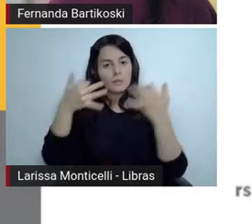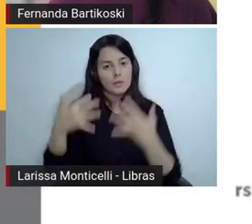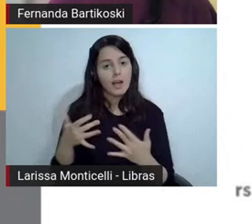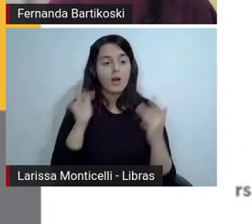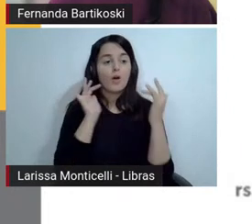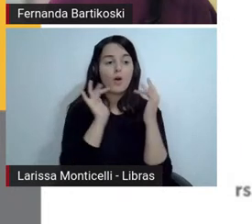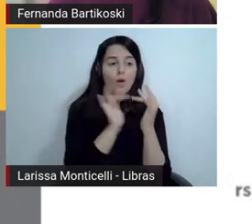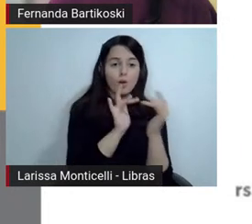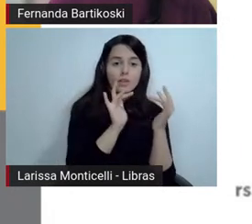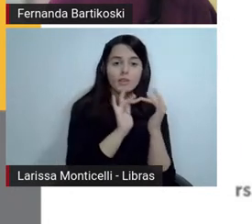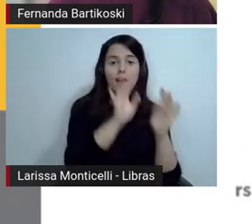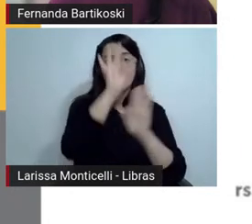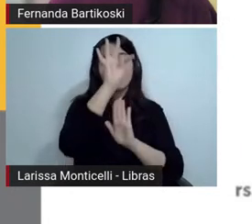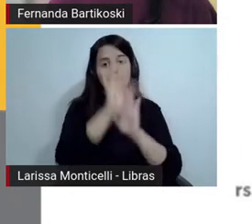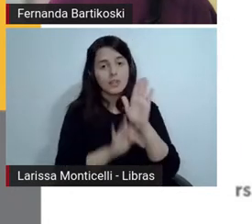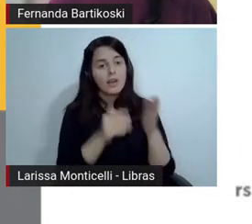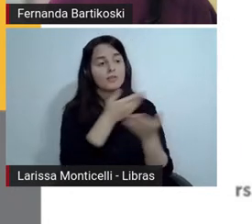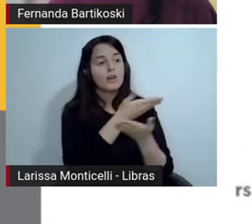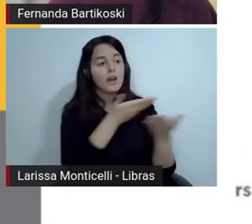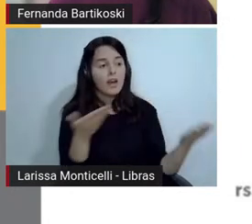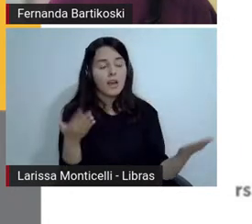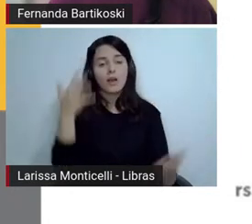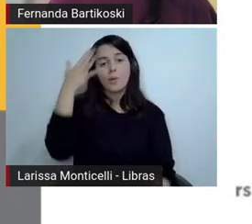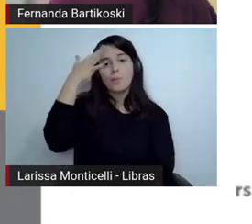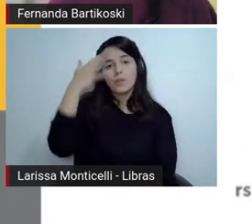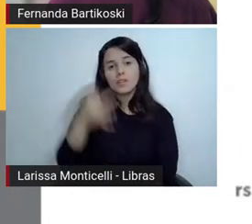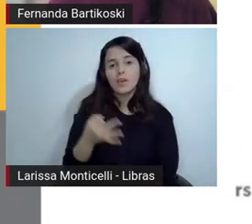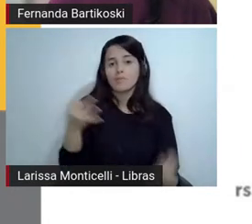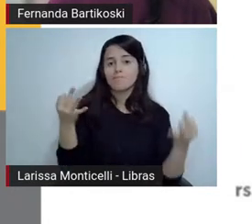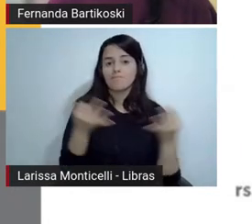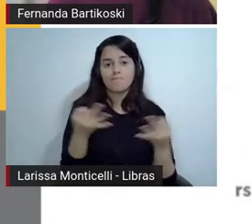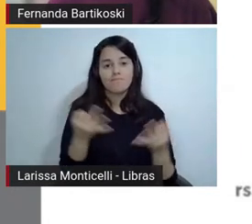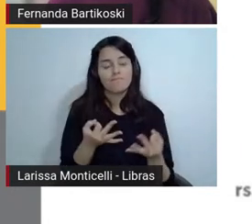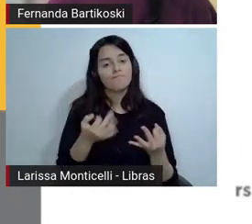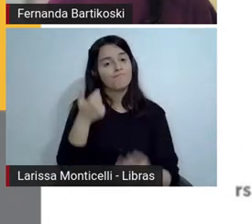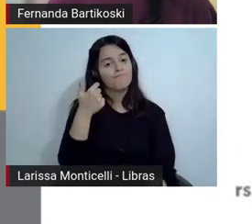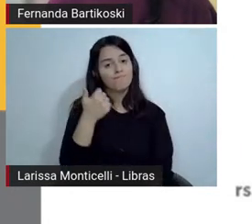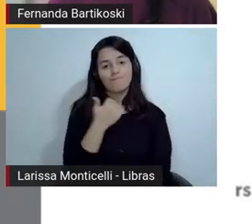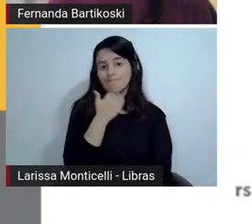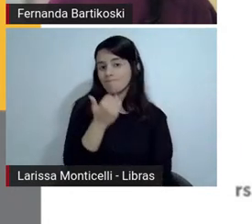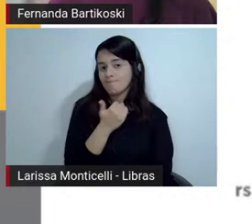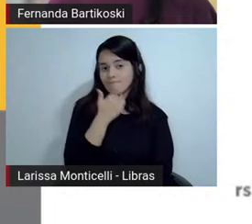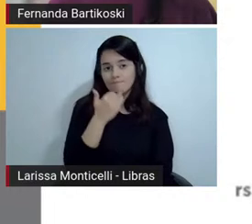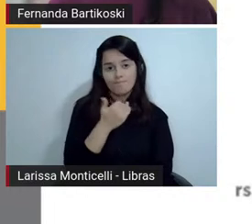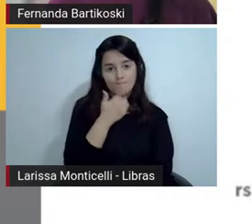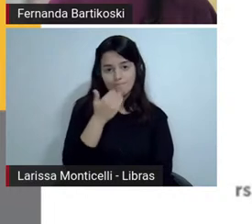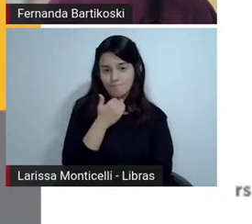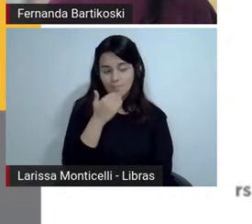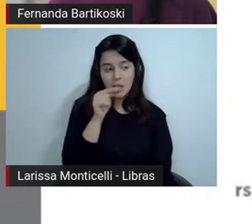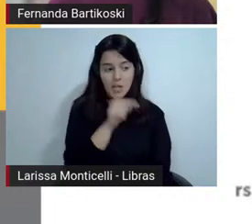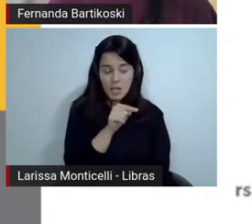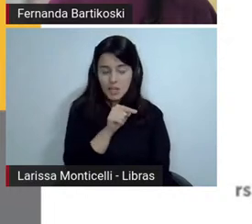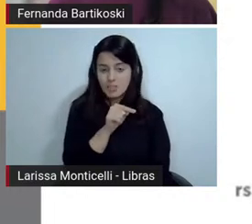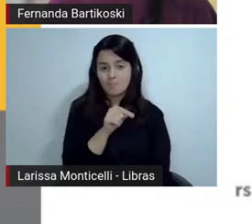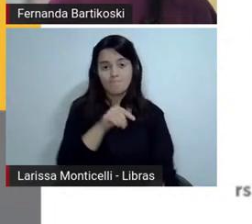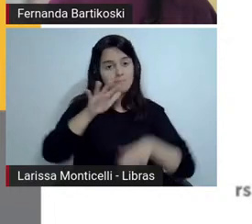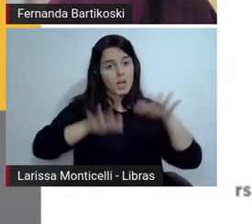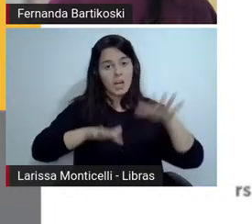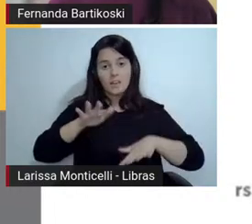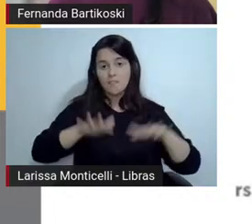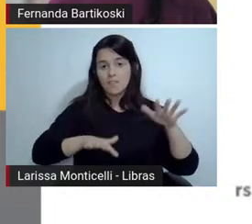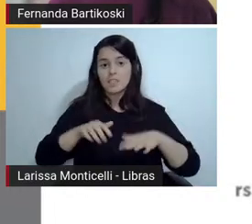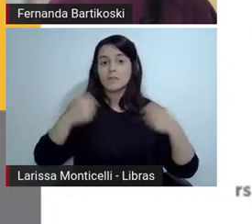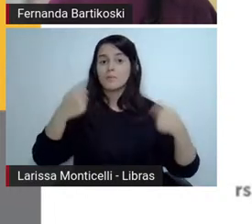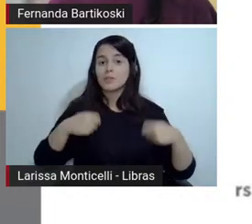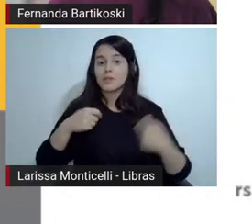efetiva a produção de sentidos pelos alunos muitas vezes o professor constrói esses significados esses